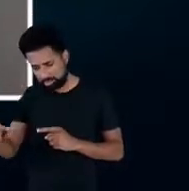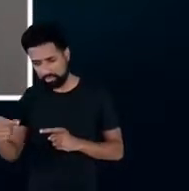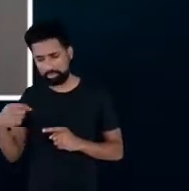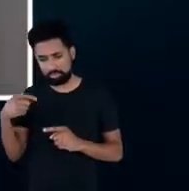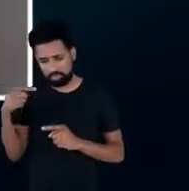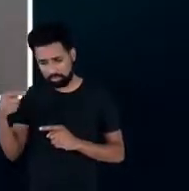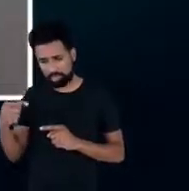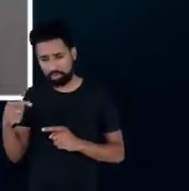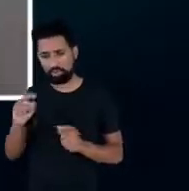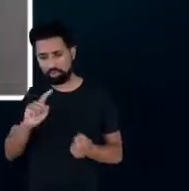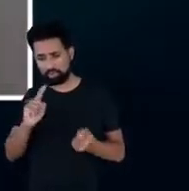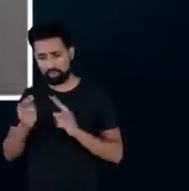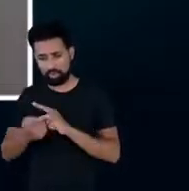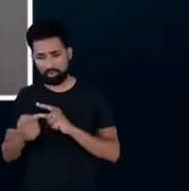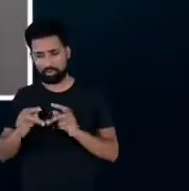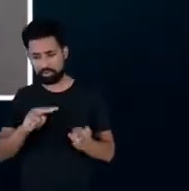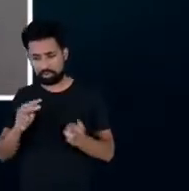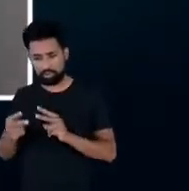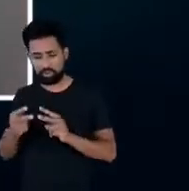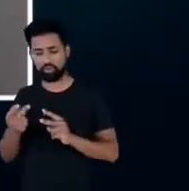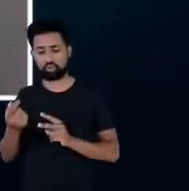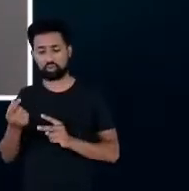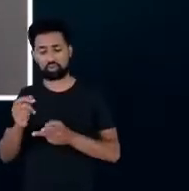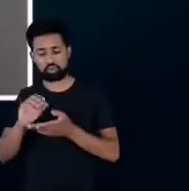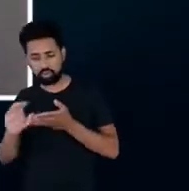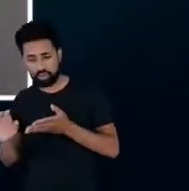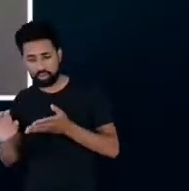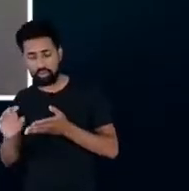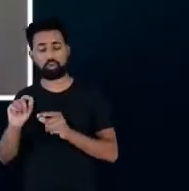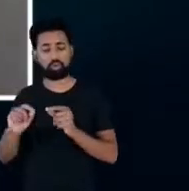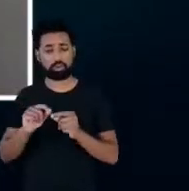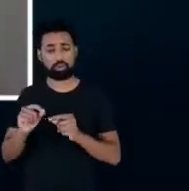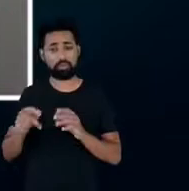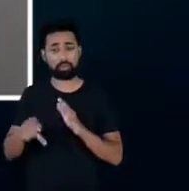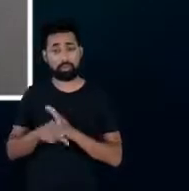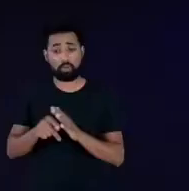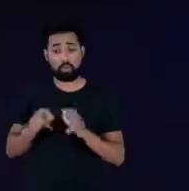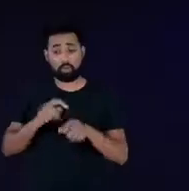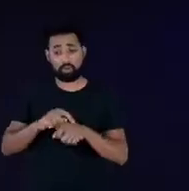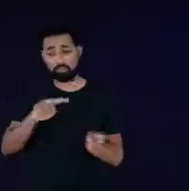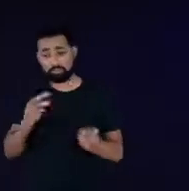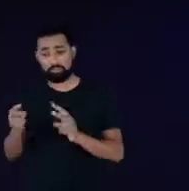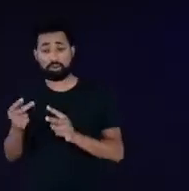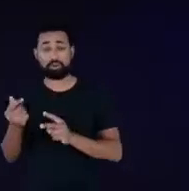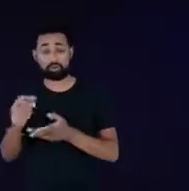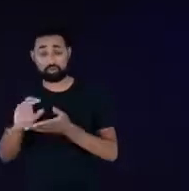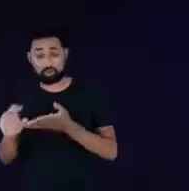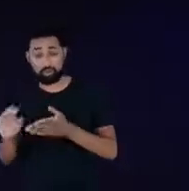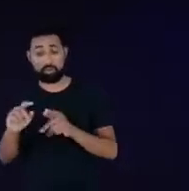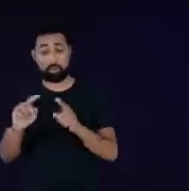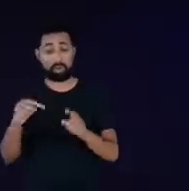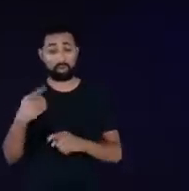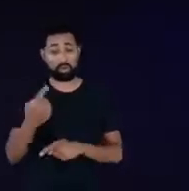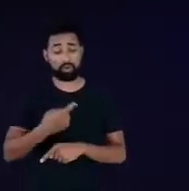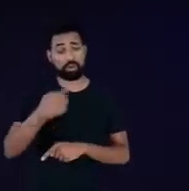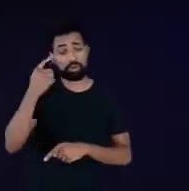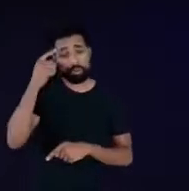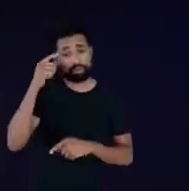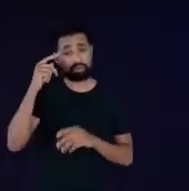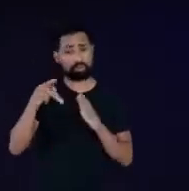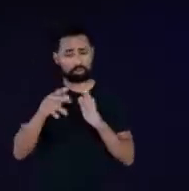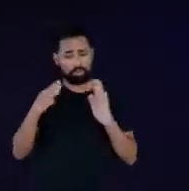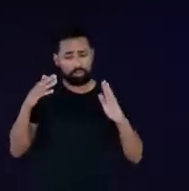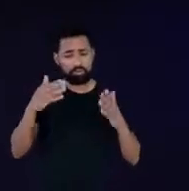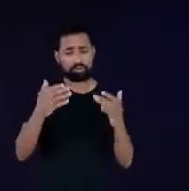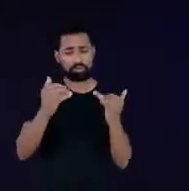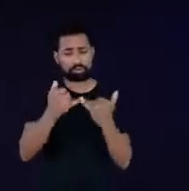dinheiro é kilowatt hora ou kilowatt pico é em dinheiro ponto quando a gente pensa em eficiência energética é o